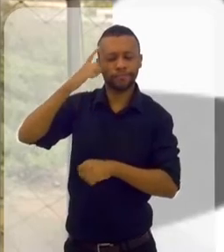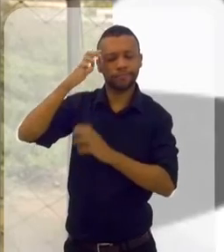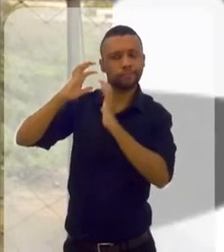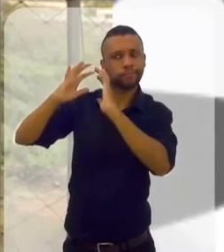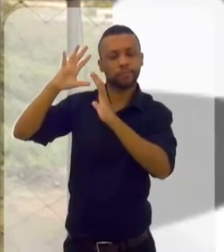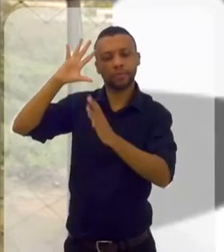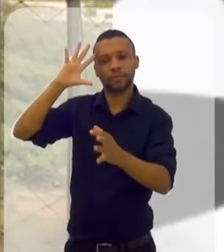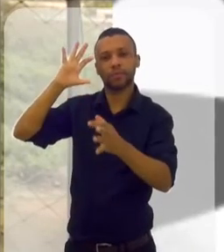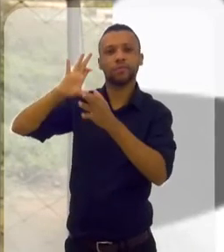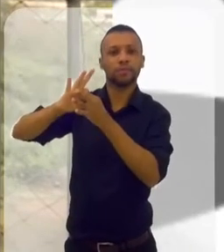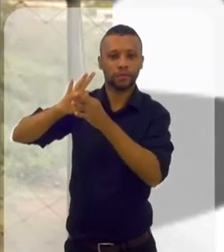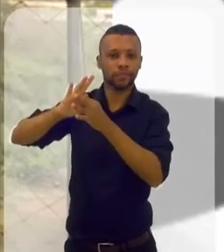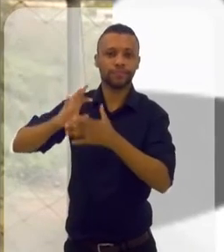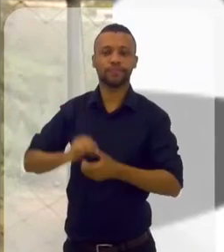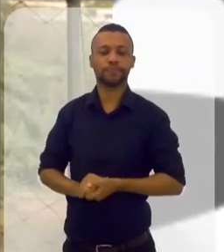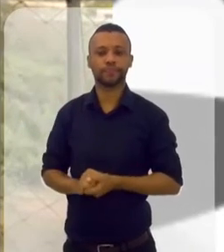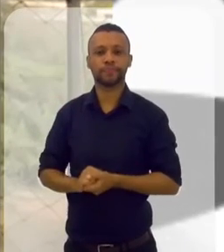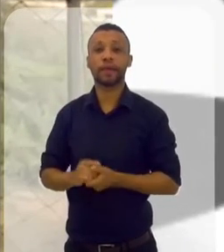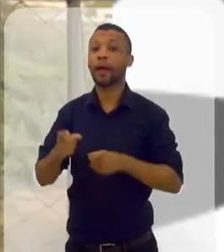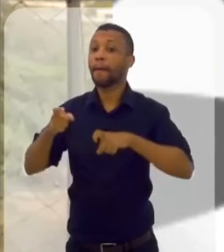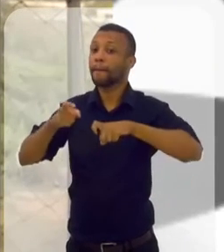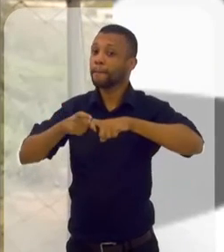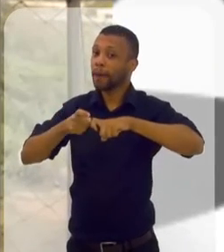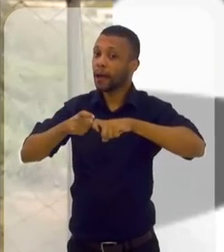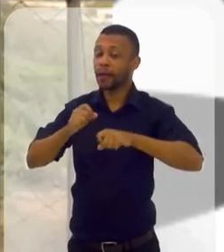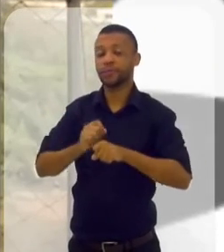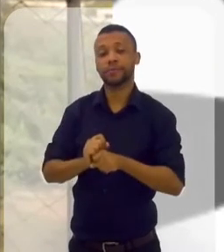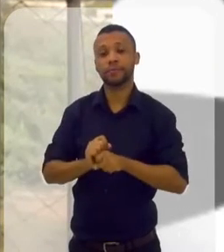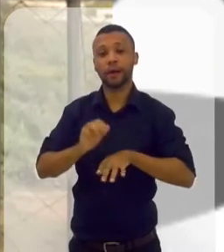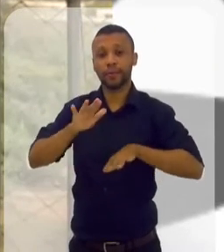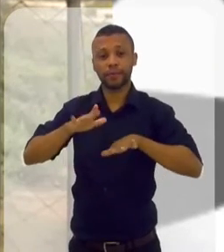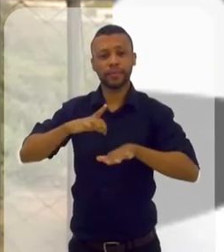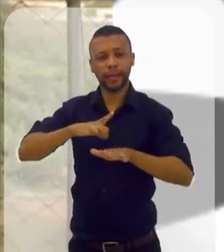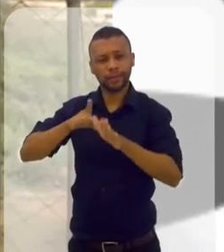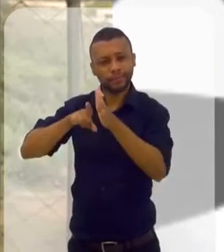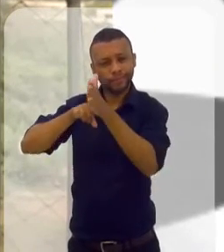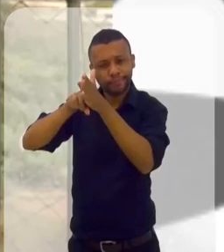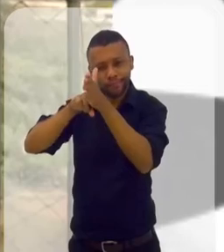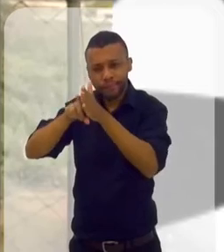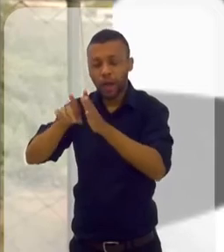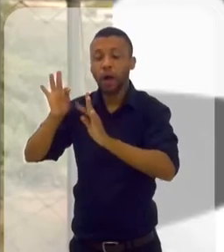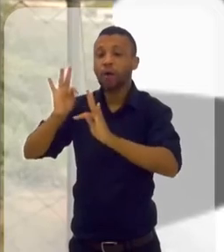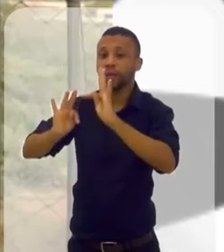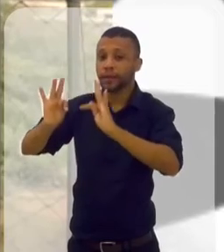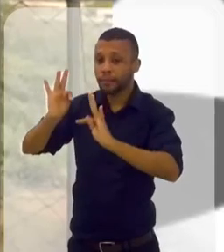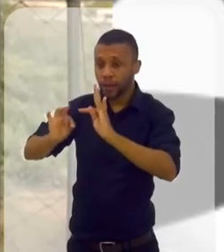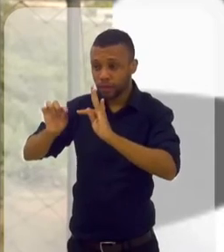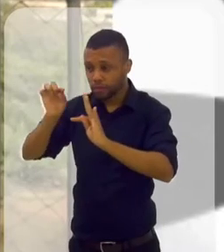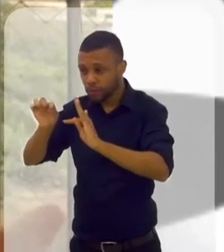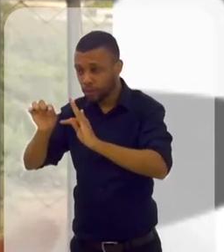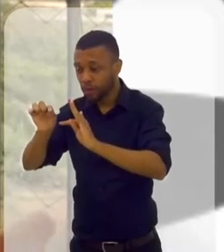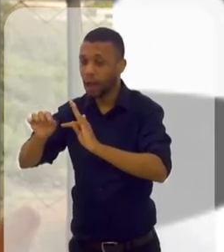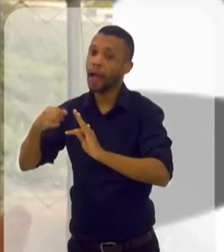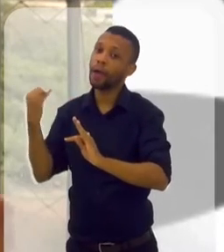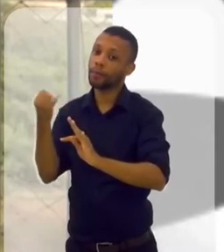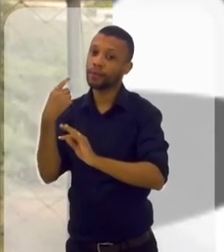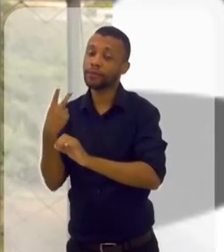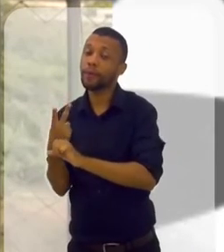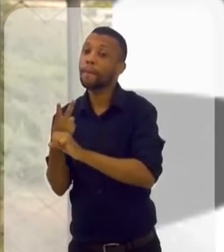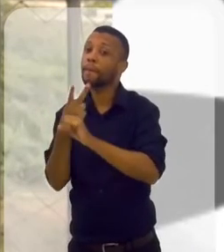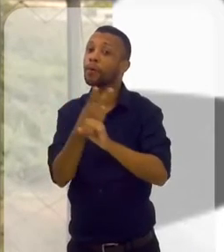autoridade para a mente, então ela já atravessa o fator crítico. Médicos. Então, por isso que eu falo, quando alguém tem um diagnóstico, muito importante procurar mais um.